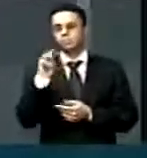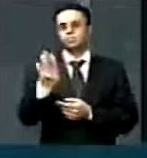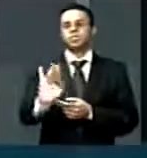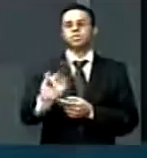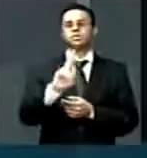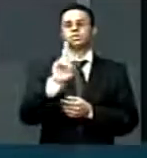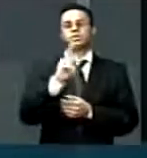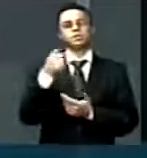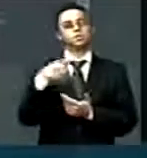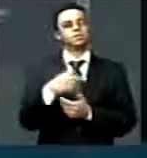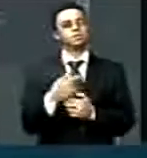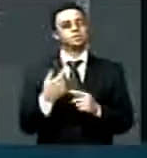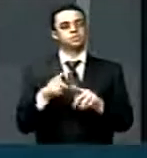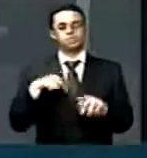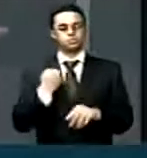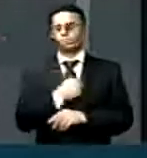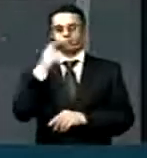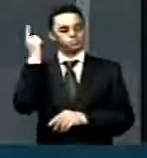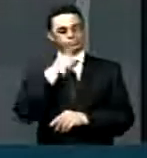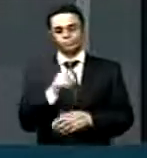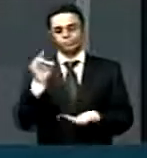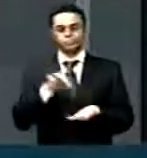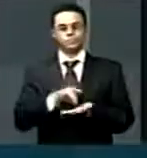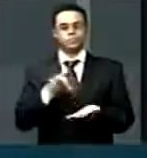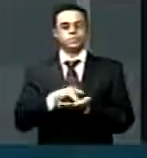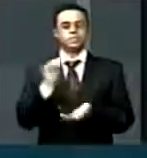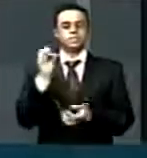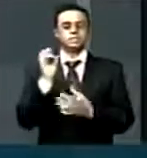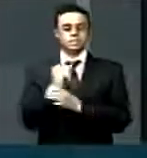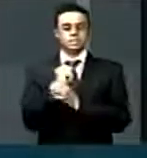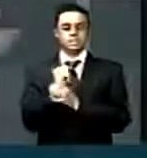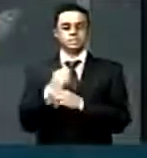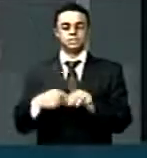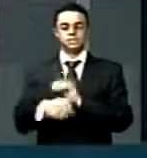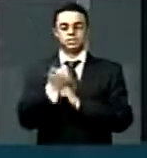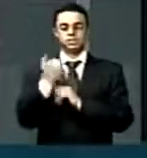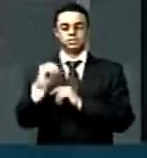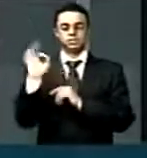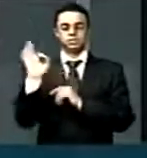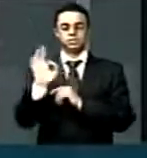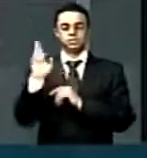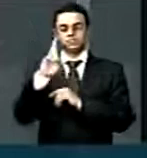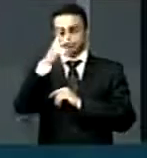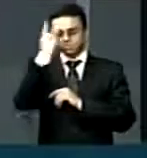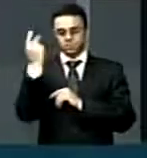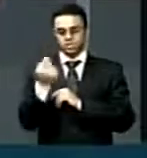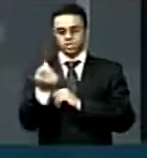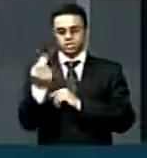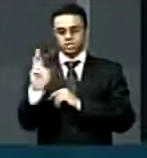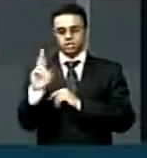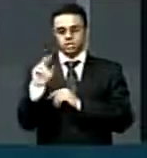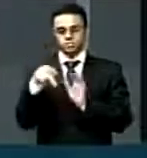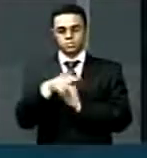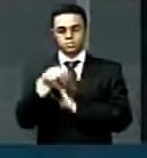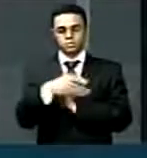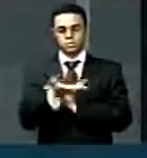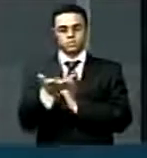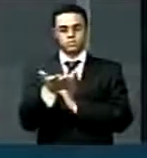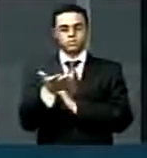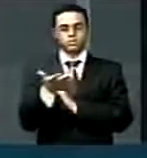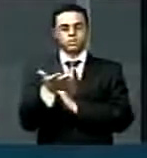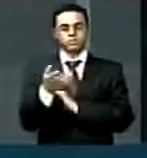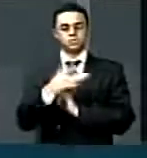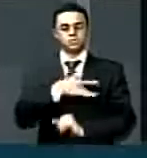627. Não conseguimos, de fato, garantir 10% da receita bruta para